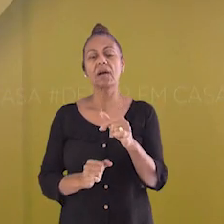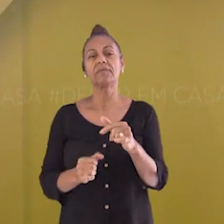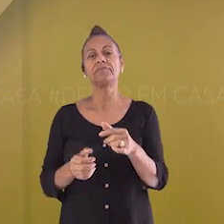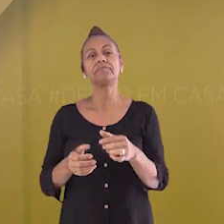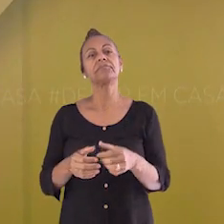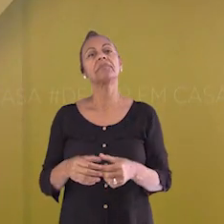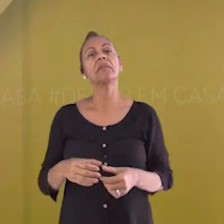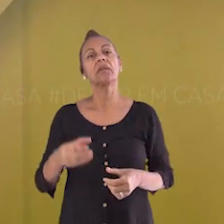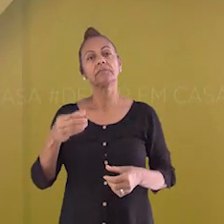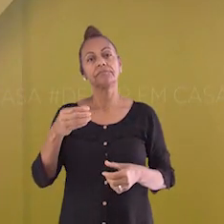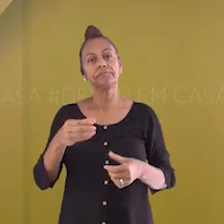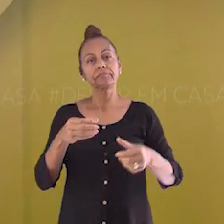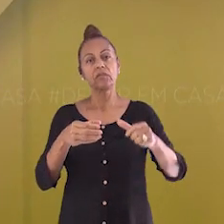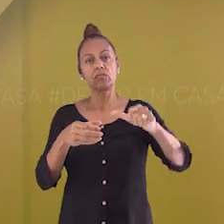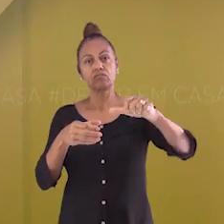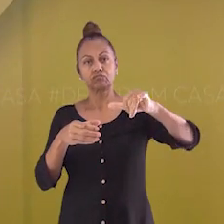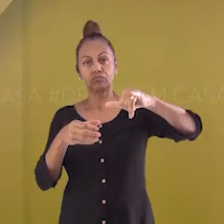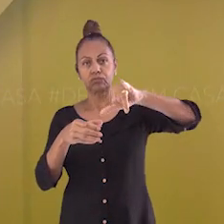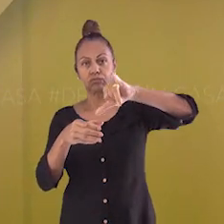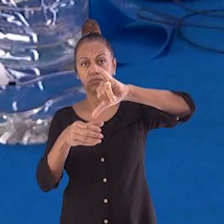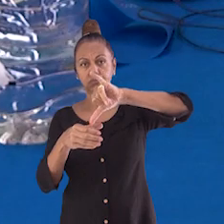Vou mexer bem.